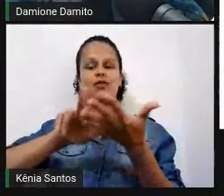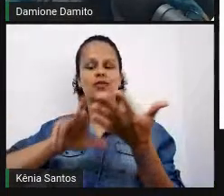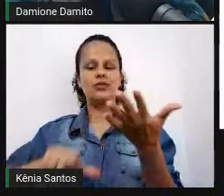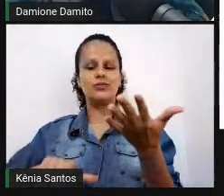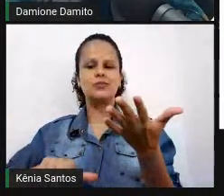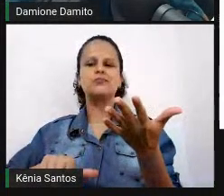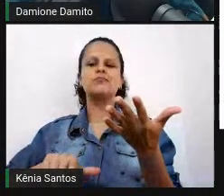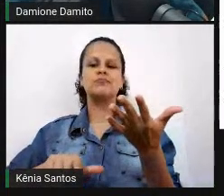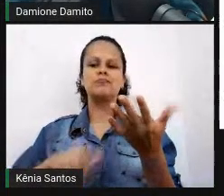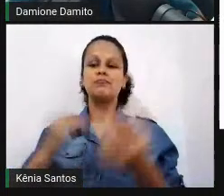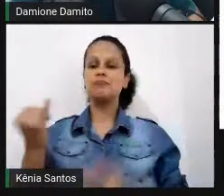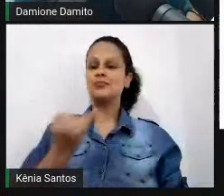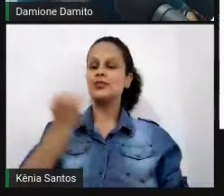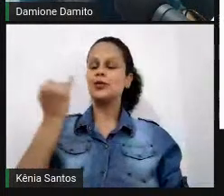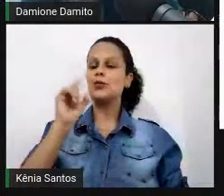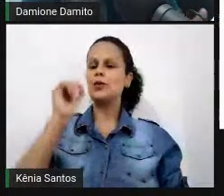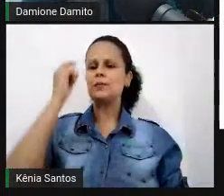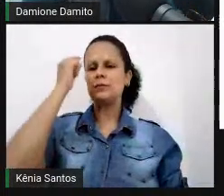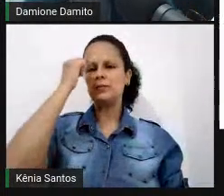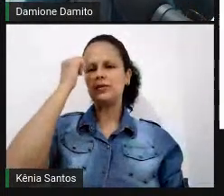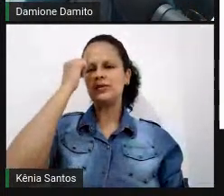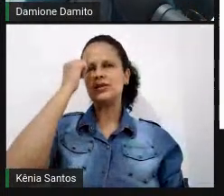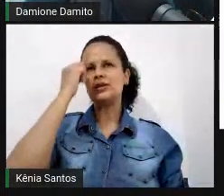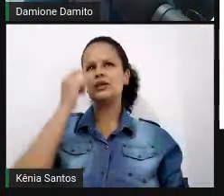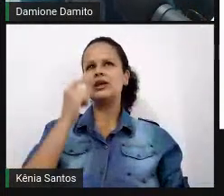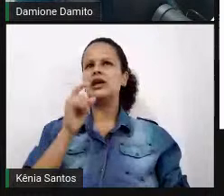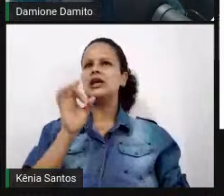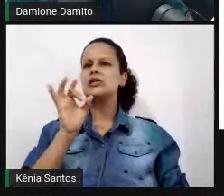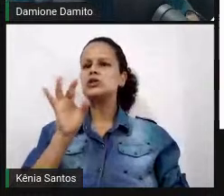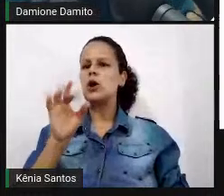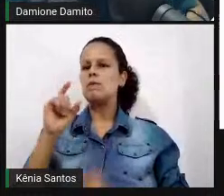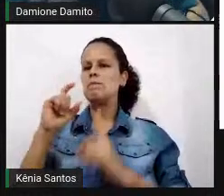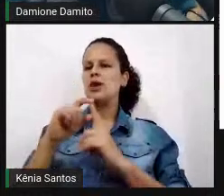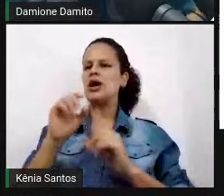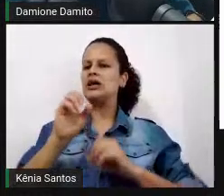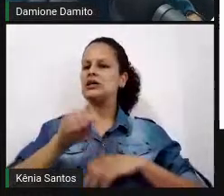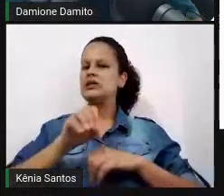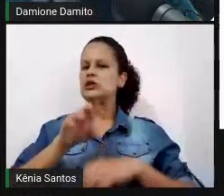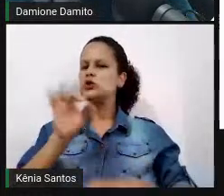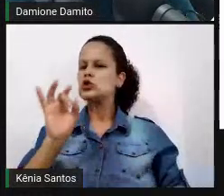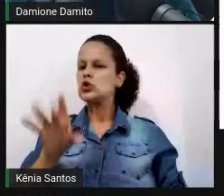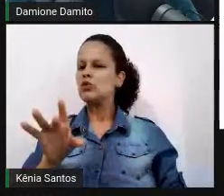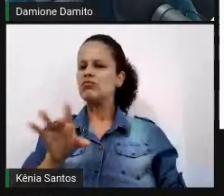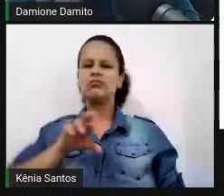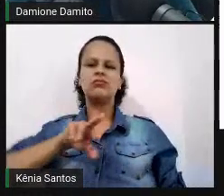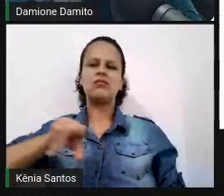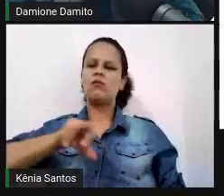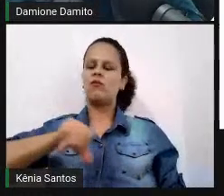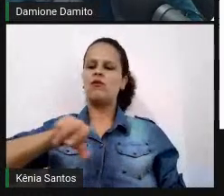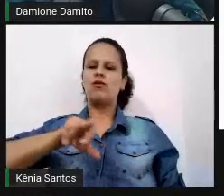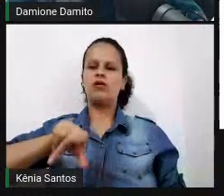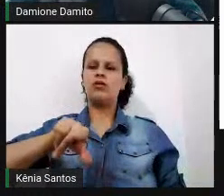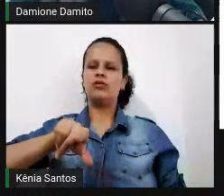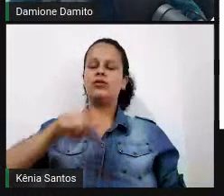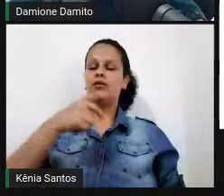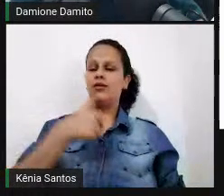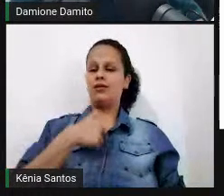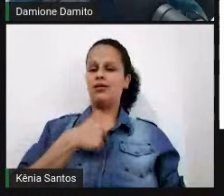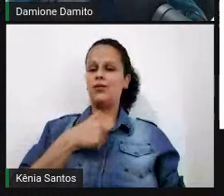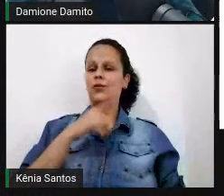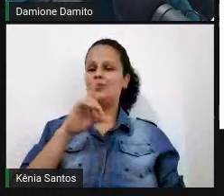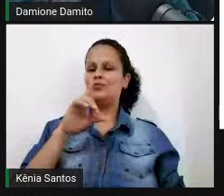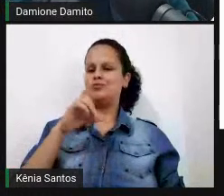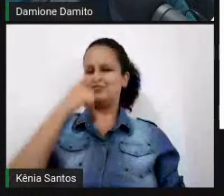importante a gente ressaltar que a gente não está falando só de ensino, né, e é sempre um esforço muito grande para que eu, Damione, professor,